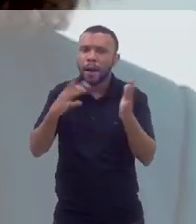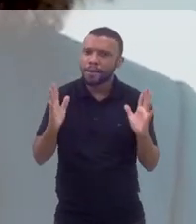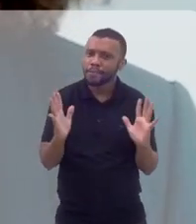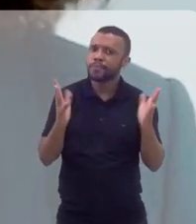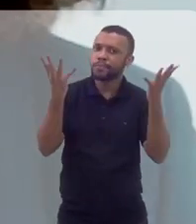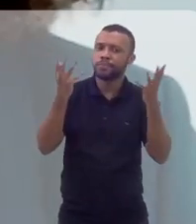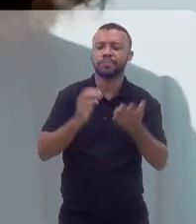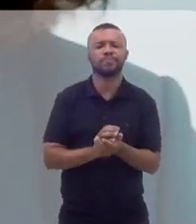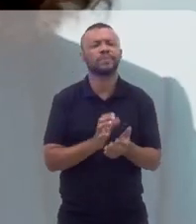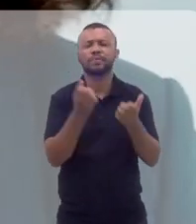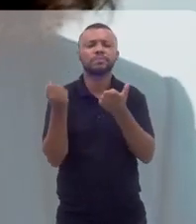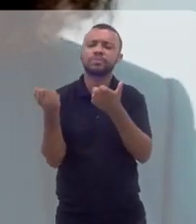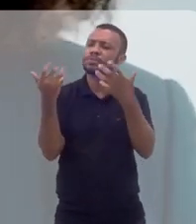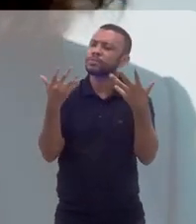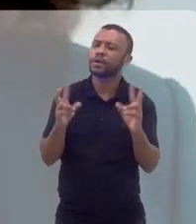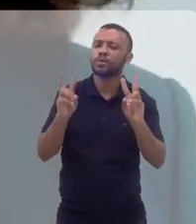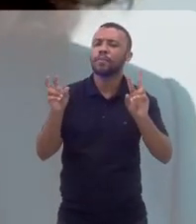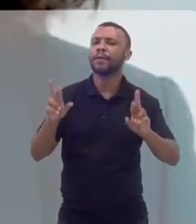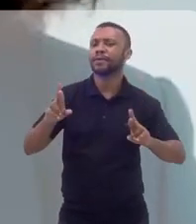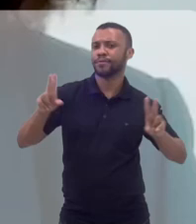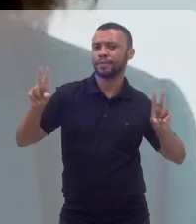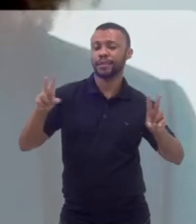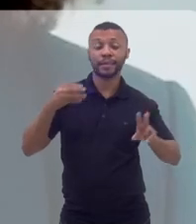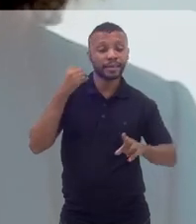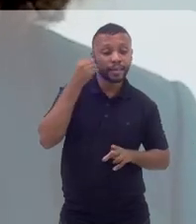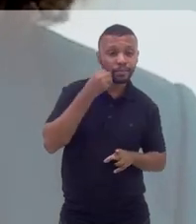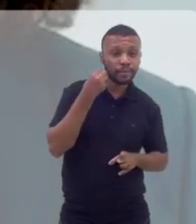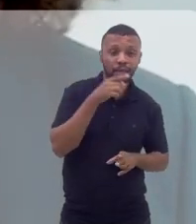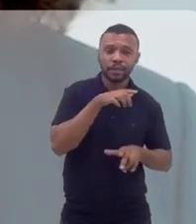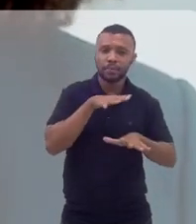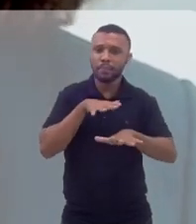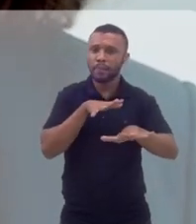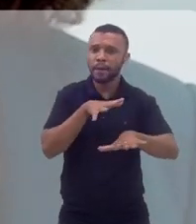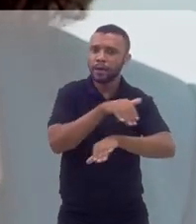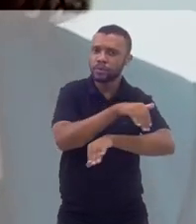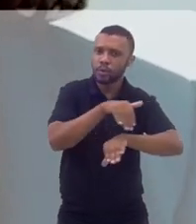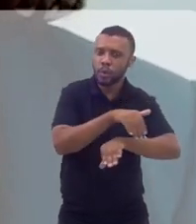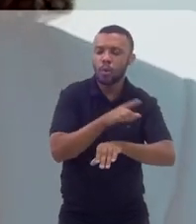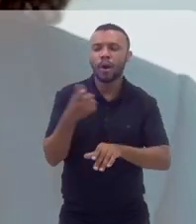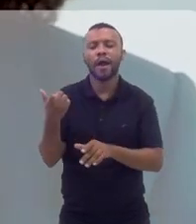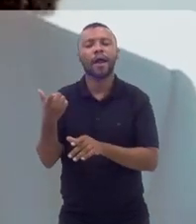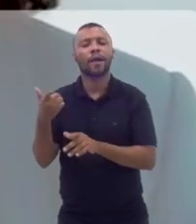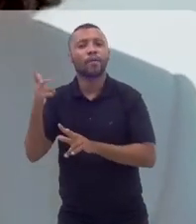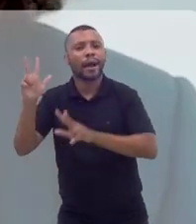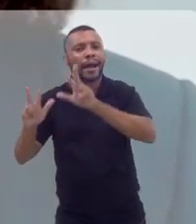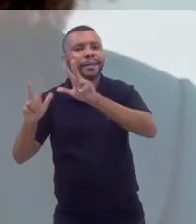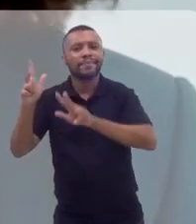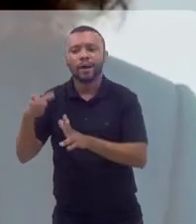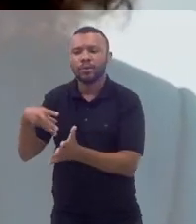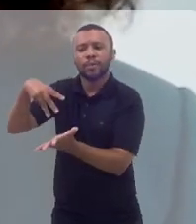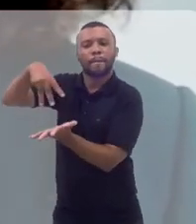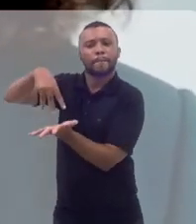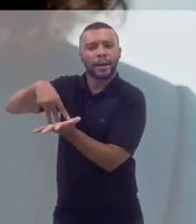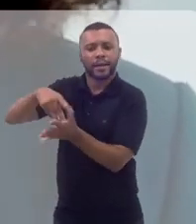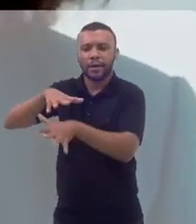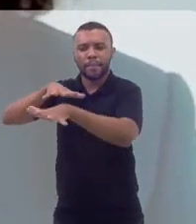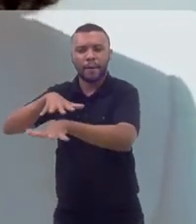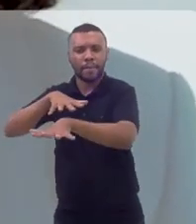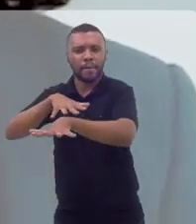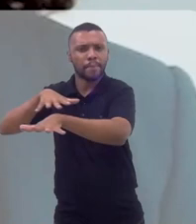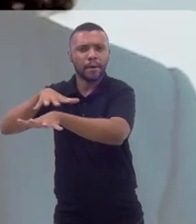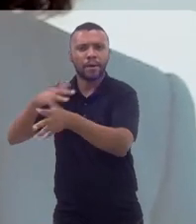acontecer. Por você falasse um pouquinho, Gabriel, sobre a diferença nessas duas experiências? O que também o carnaval de rua ensina? O que a gente pode